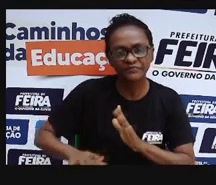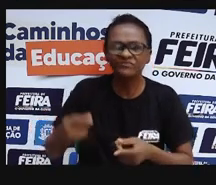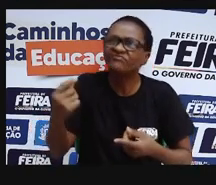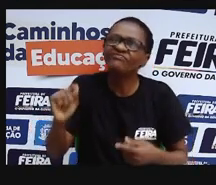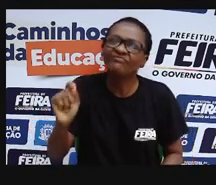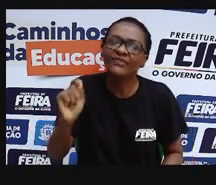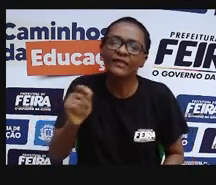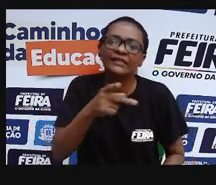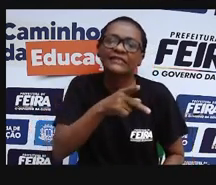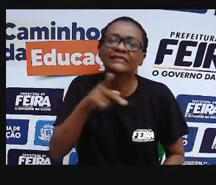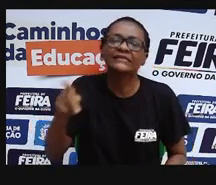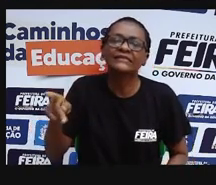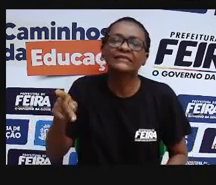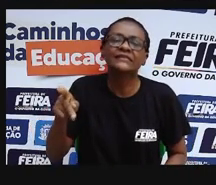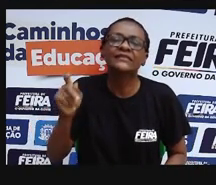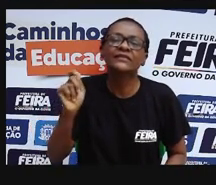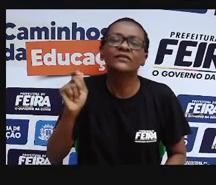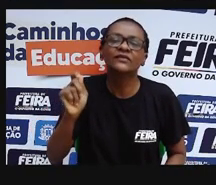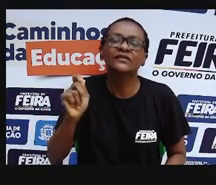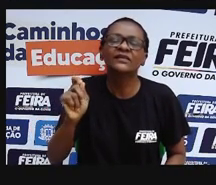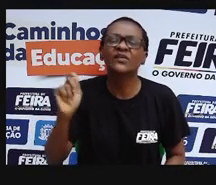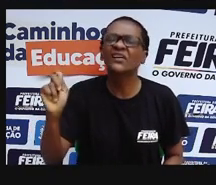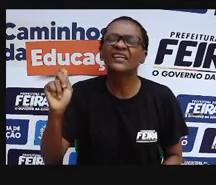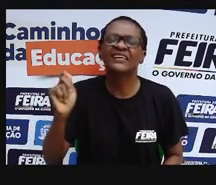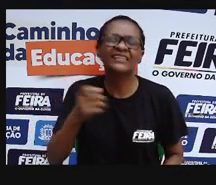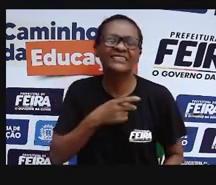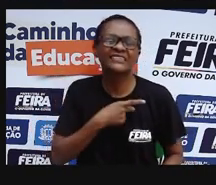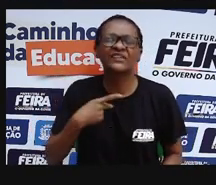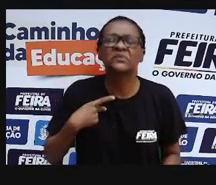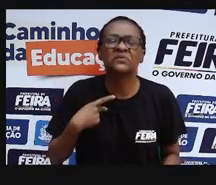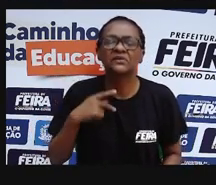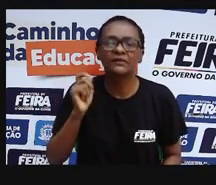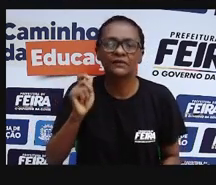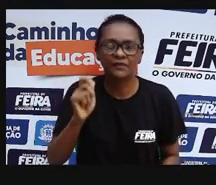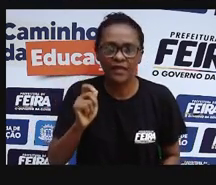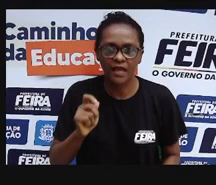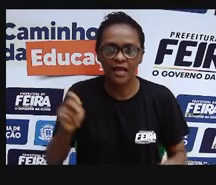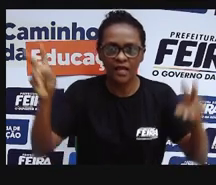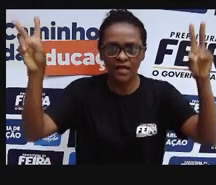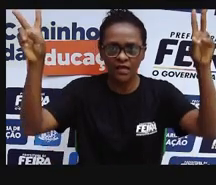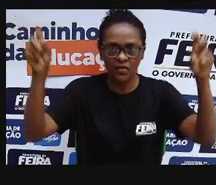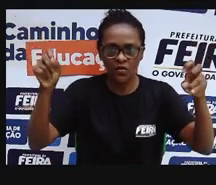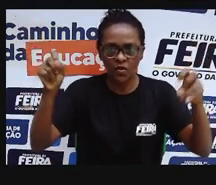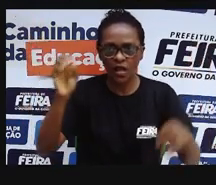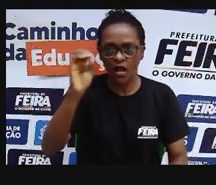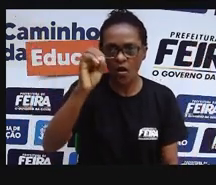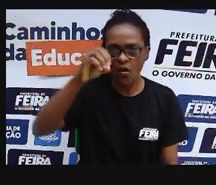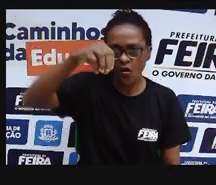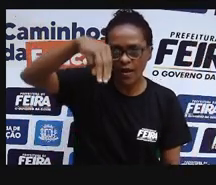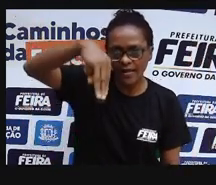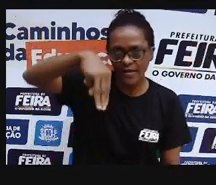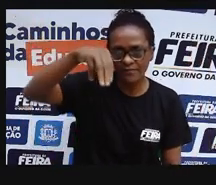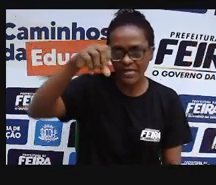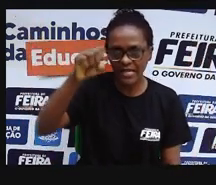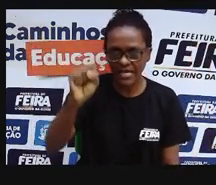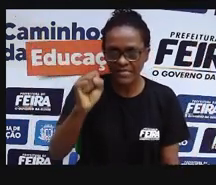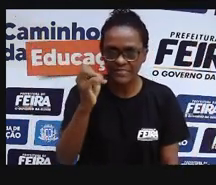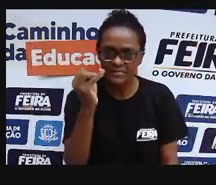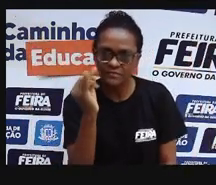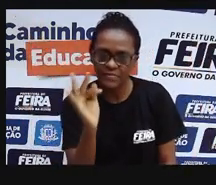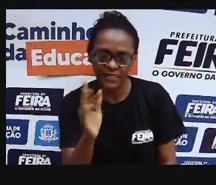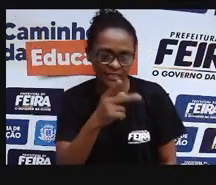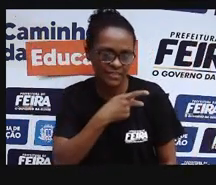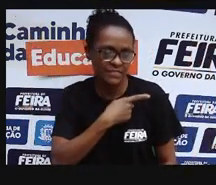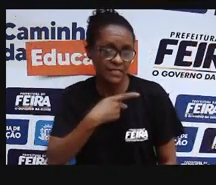Vamos ver? Então, segundo a Organização Mundial da Saúde, a OMS, ela define saúde